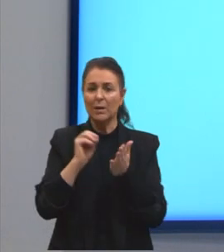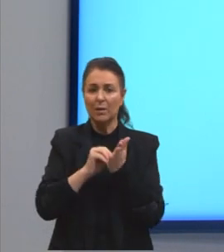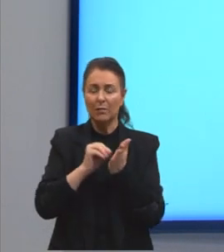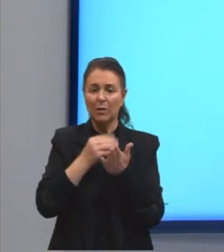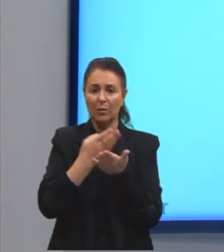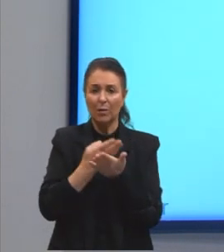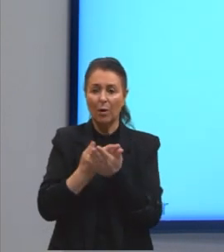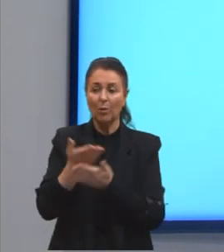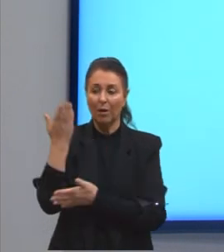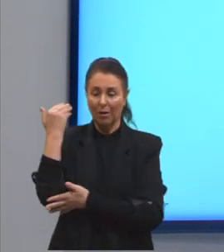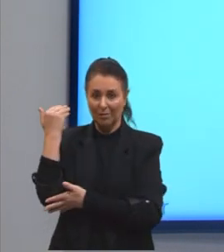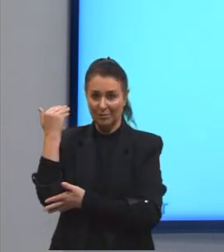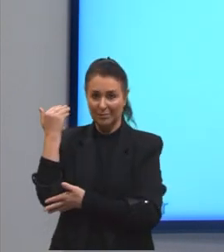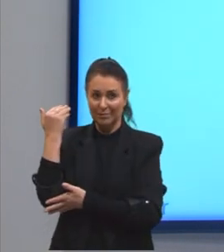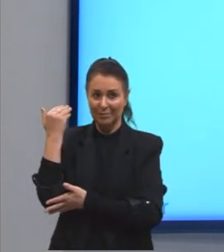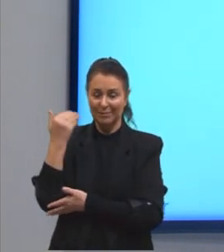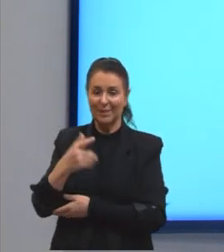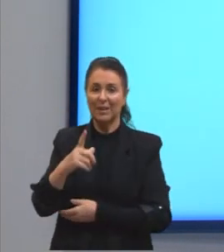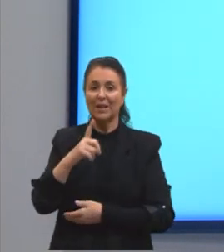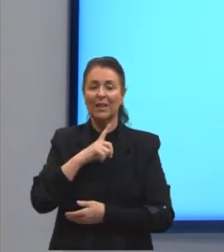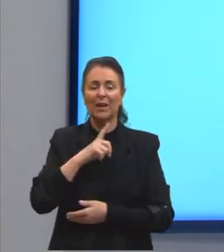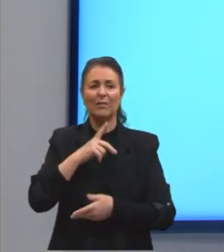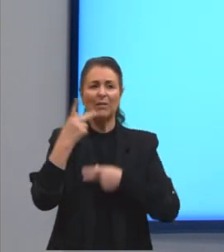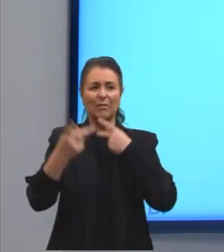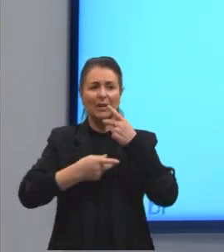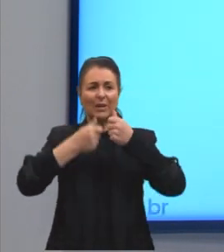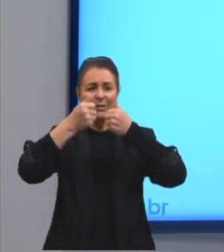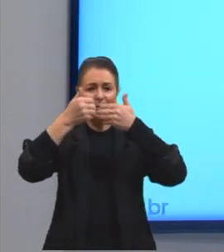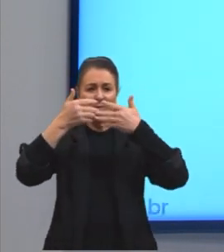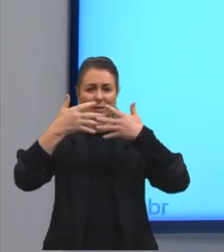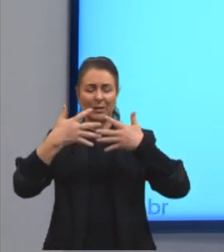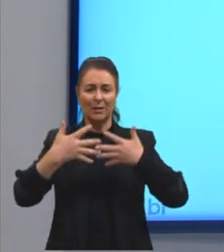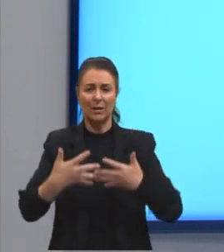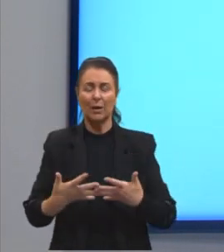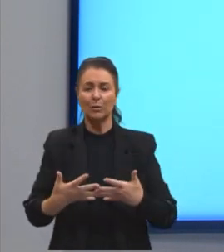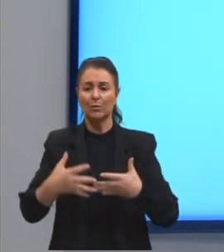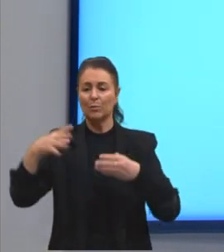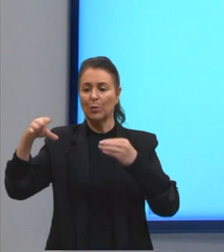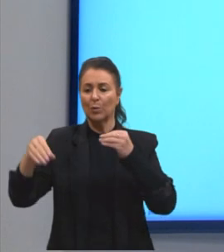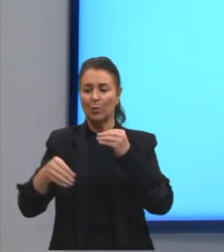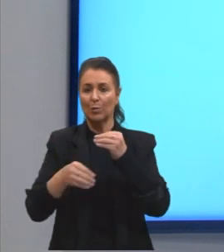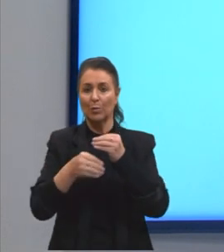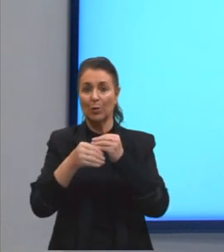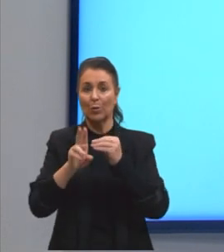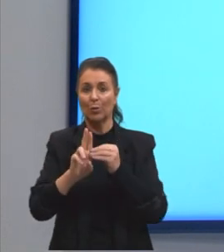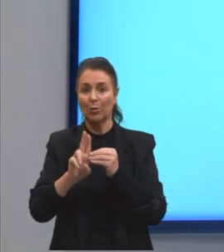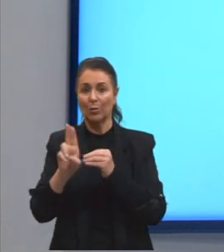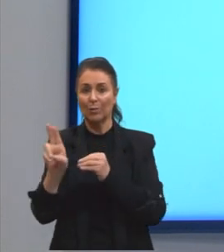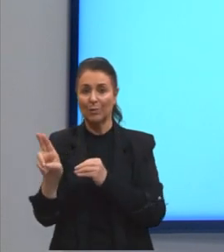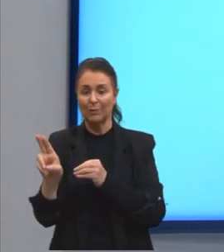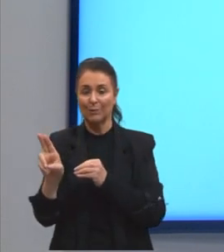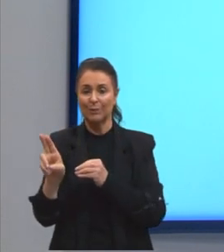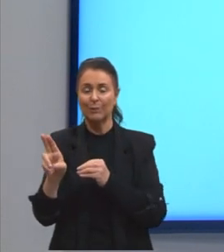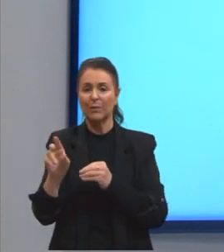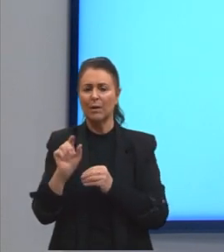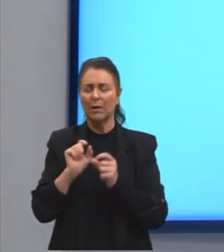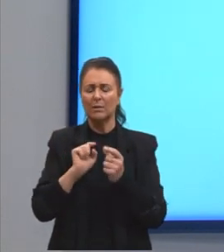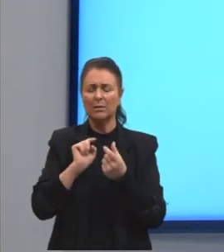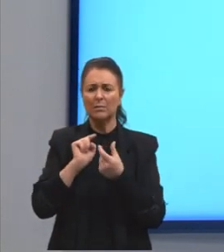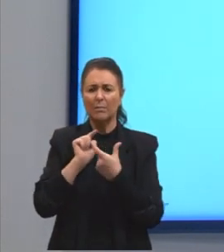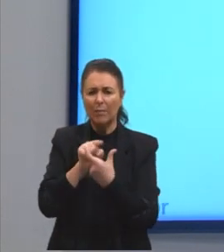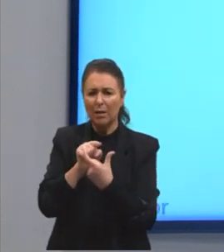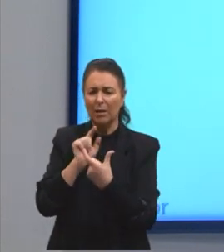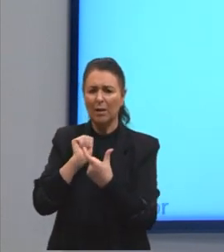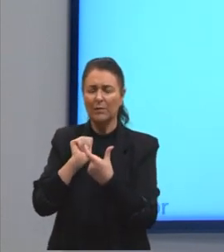nossa aula anterior. A gente estava falando na aula anterior sobre complementos nominais. sobre essas palavras,